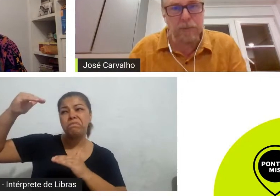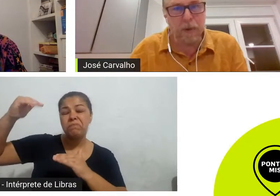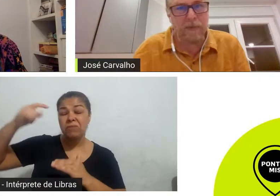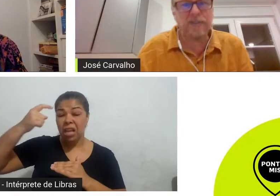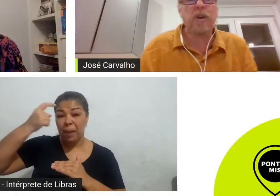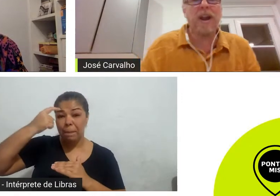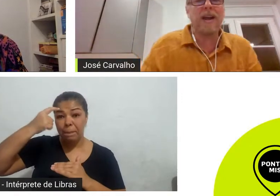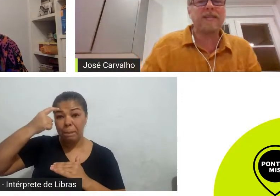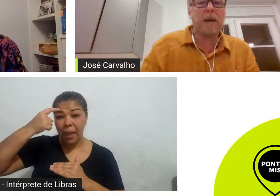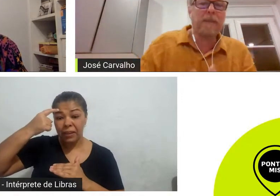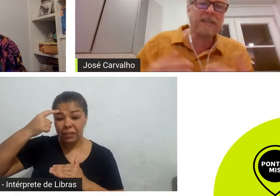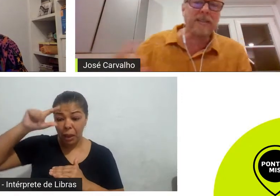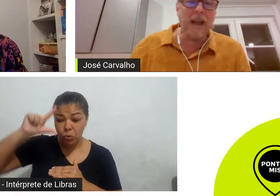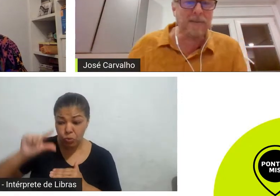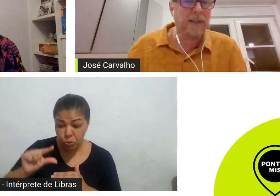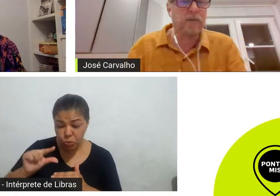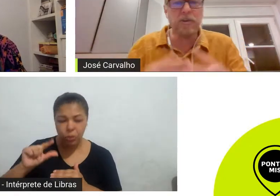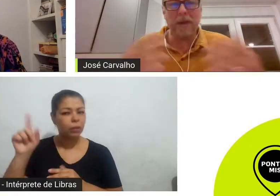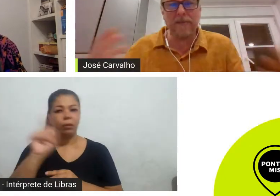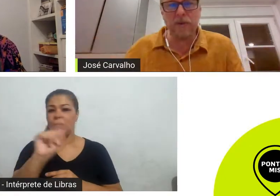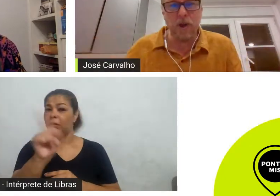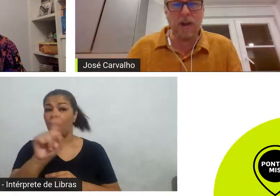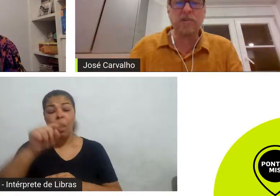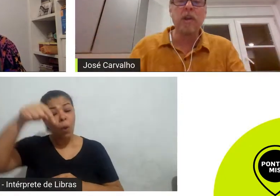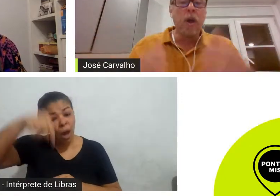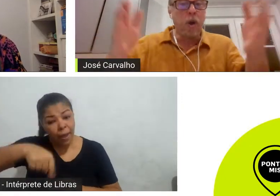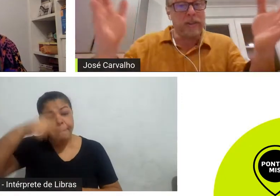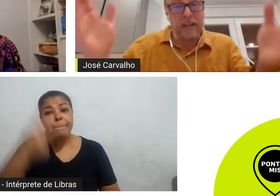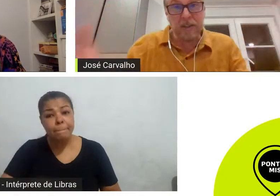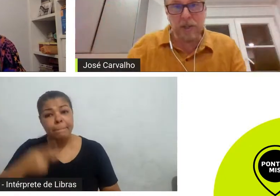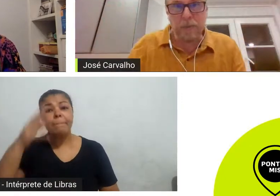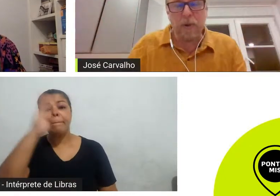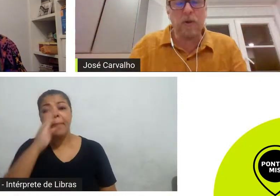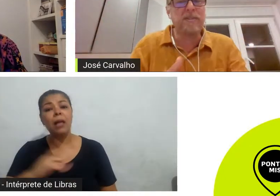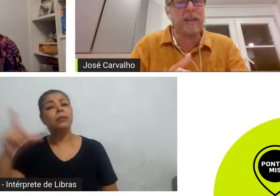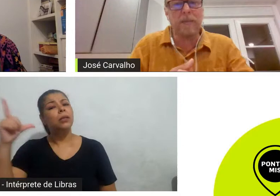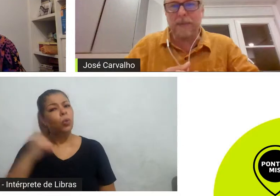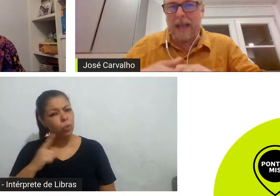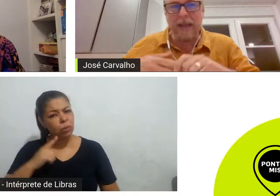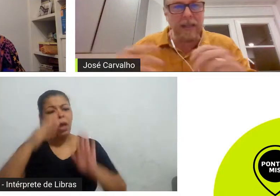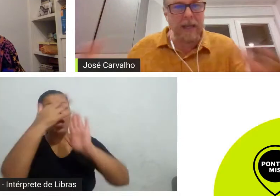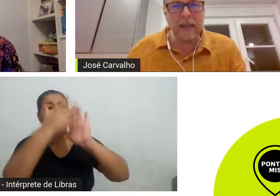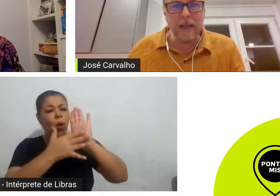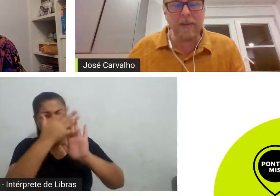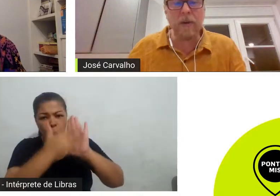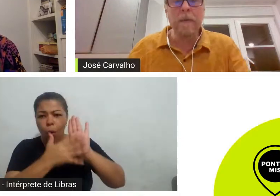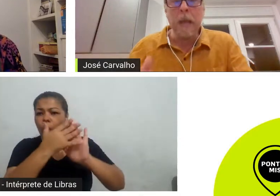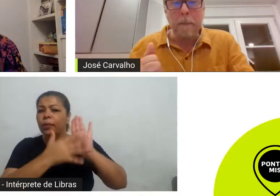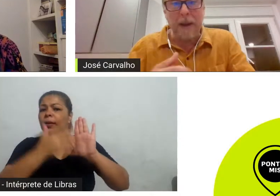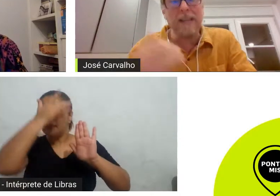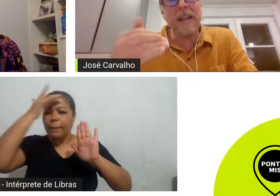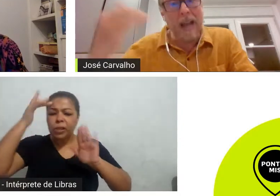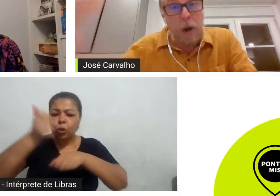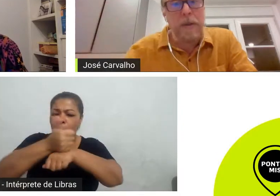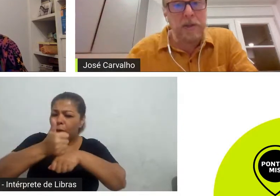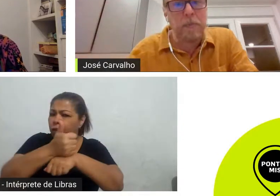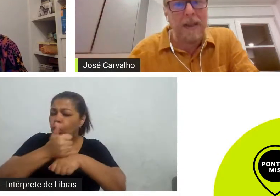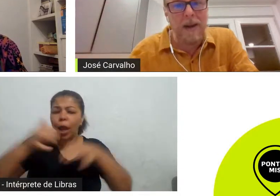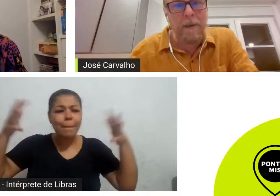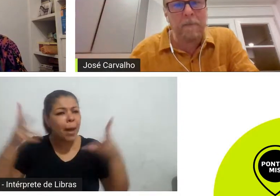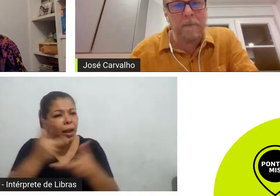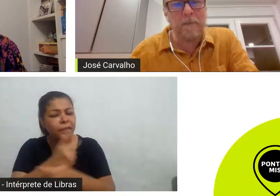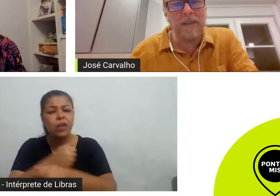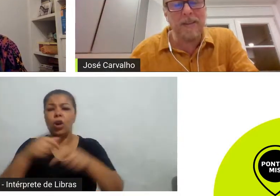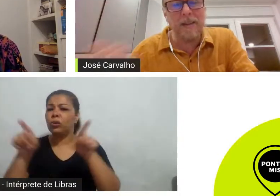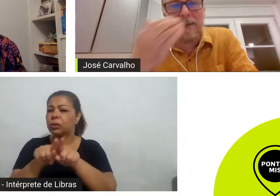temos profissionais capacitados atores maravilhosos roteiristas prontos equipe técnica incrível para entregar o mesmo